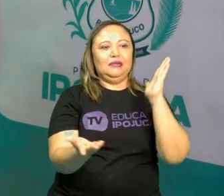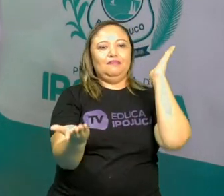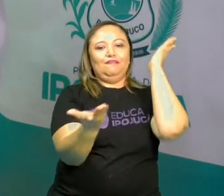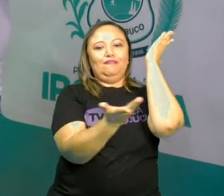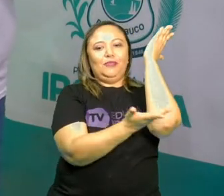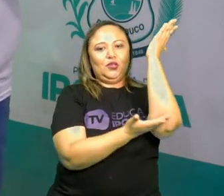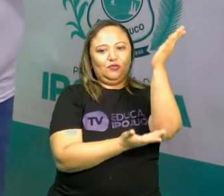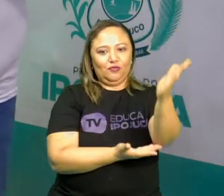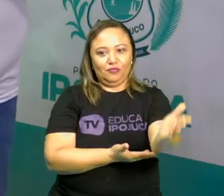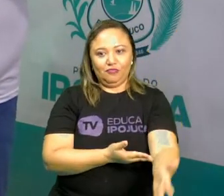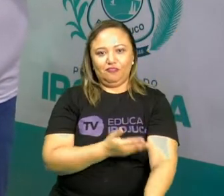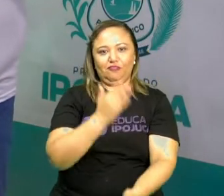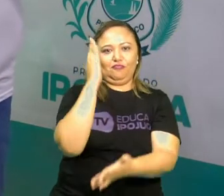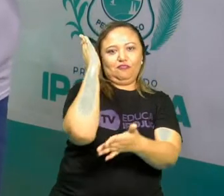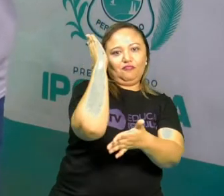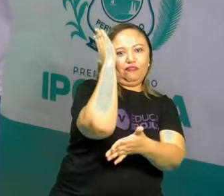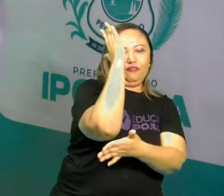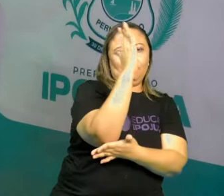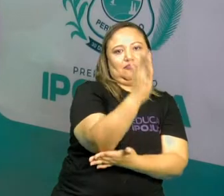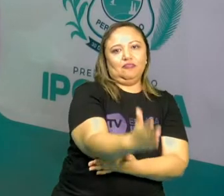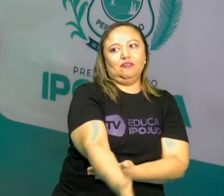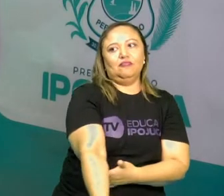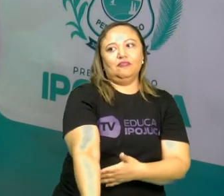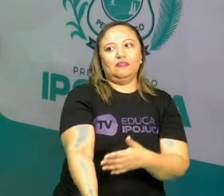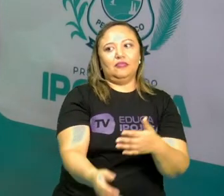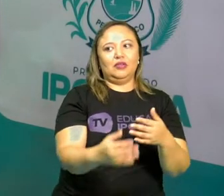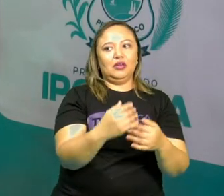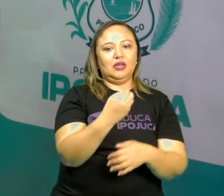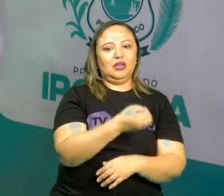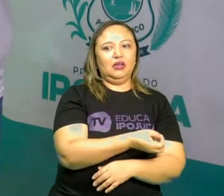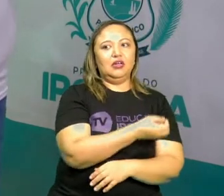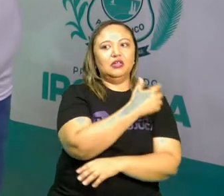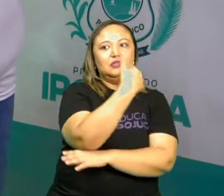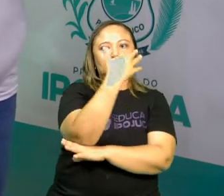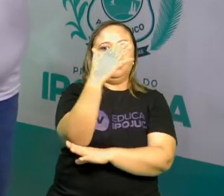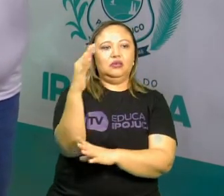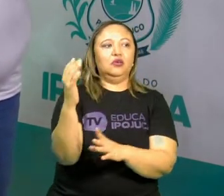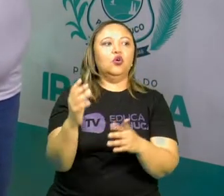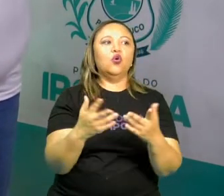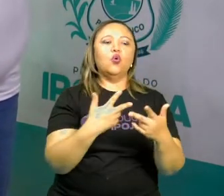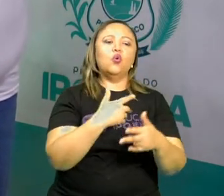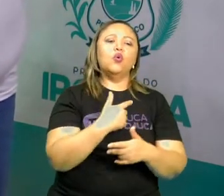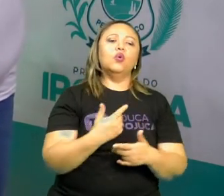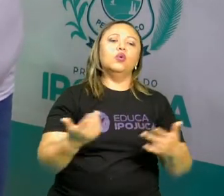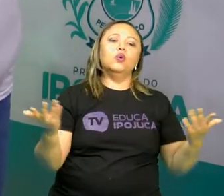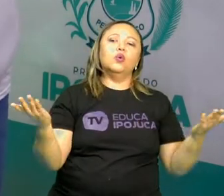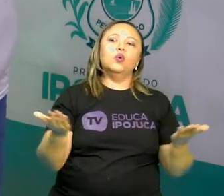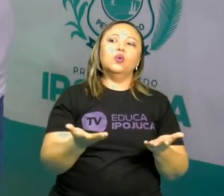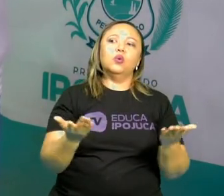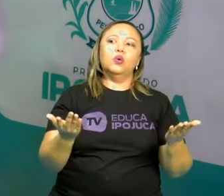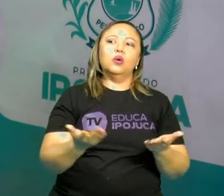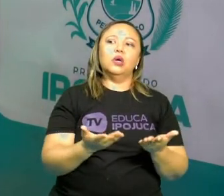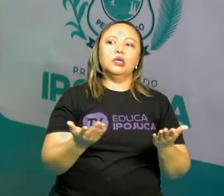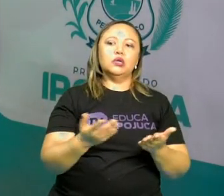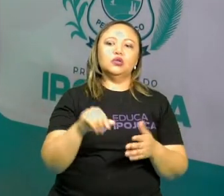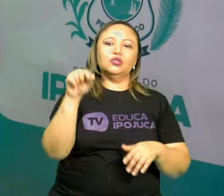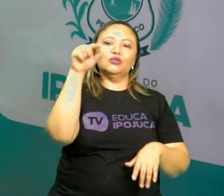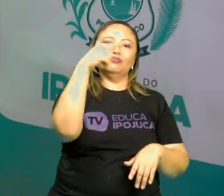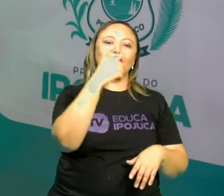desmatando esse bioma e a gente tem hoje o bioma mais